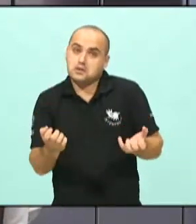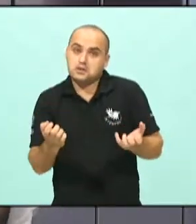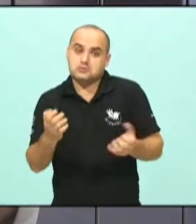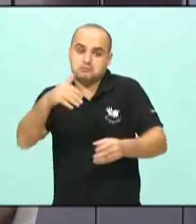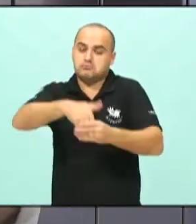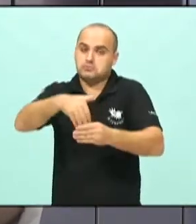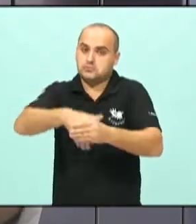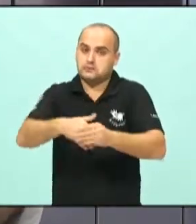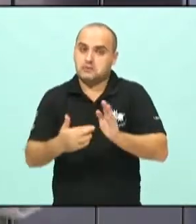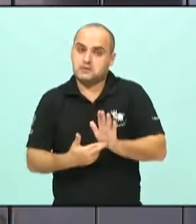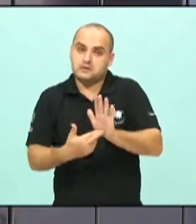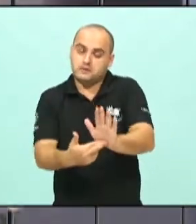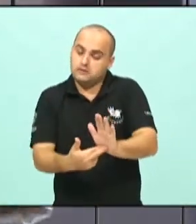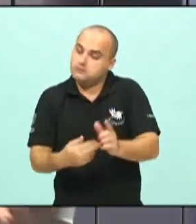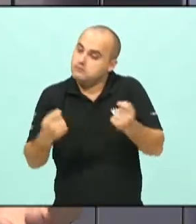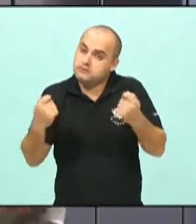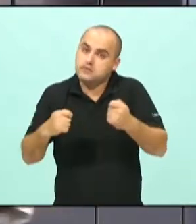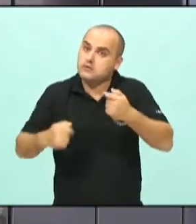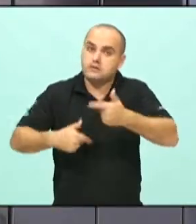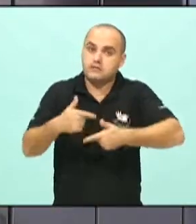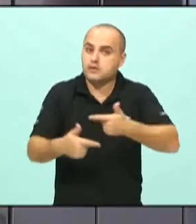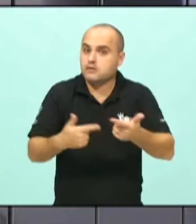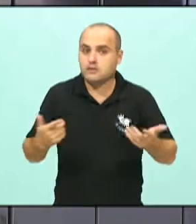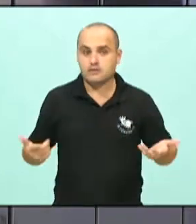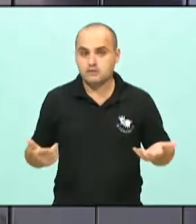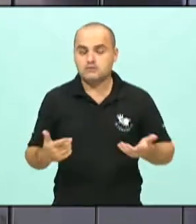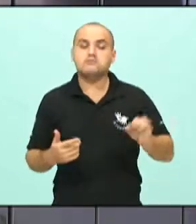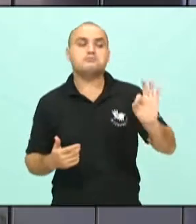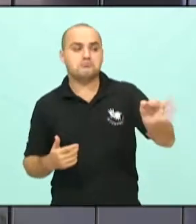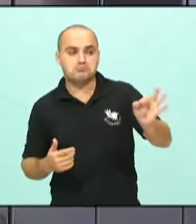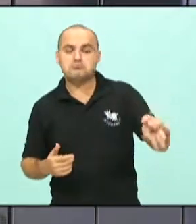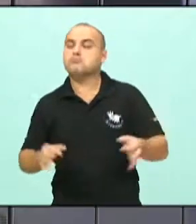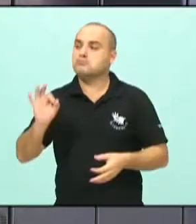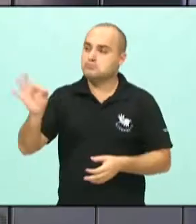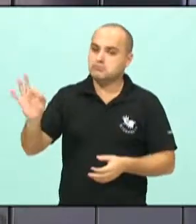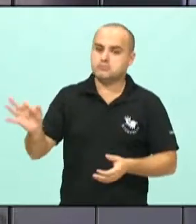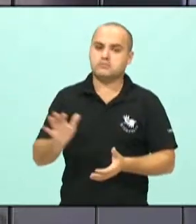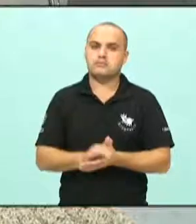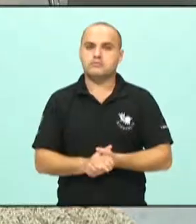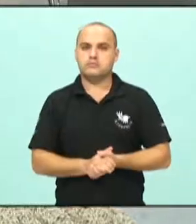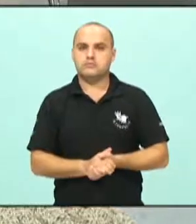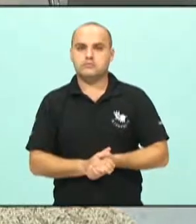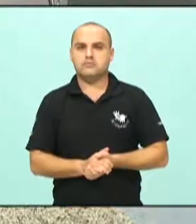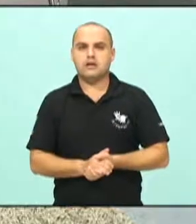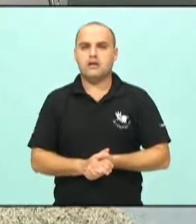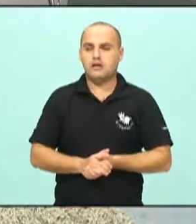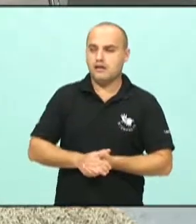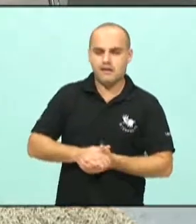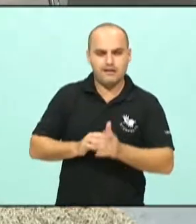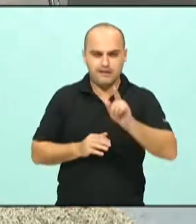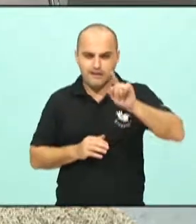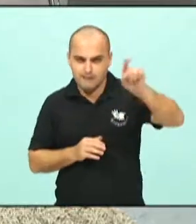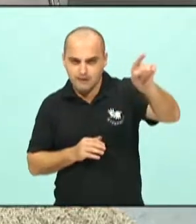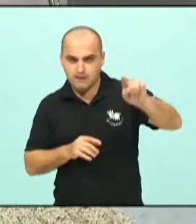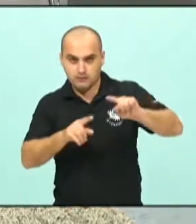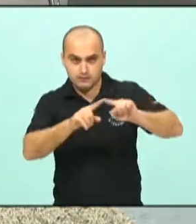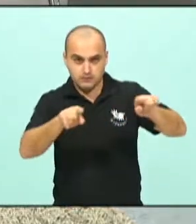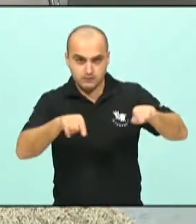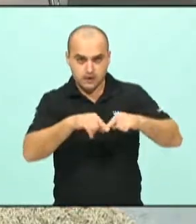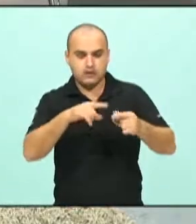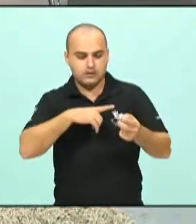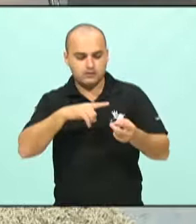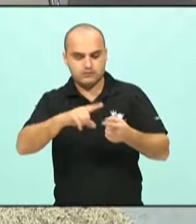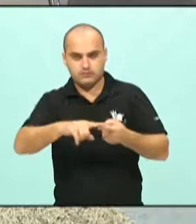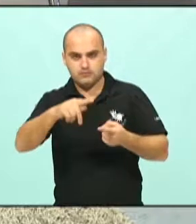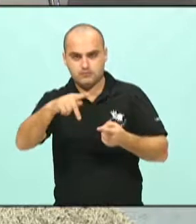representando, nós temos que estar dispostos a isso. Lá no gabinete, nós temos o Pedro,